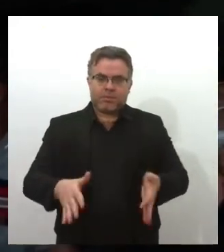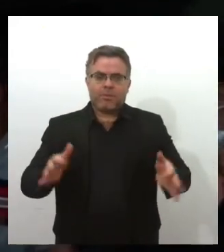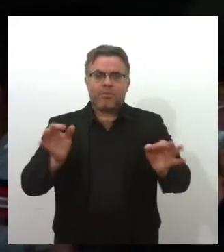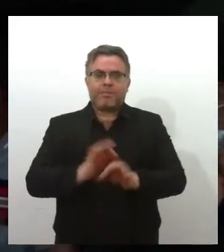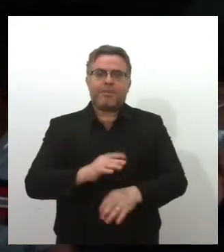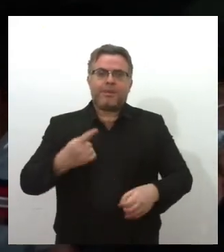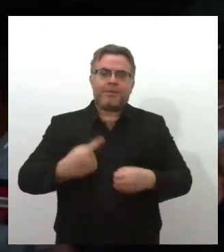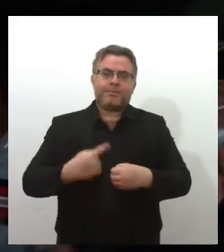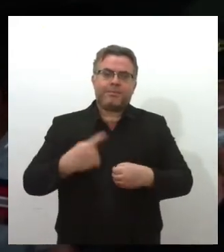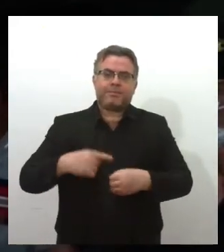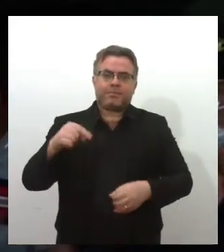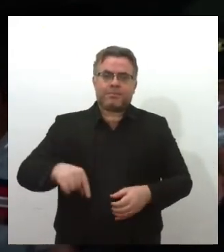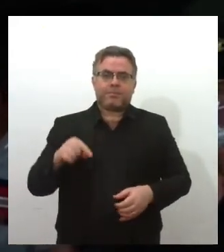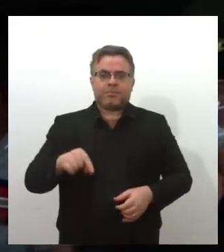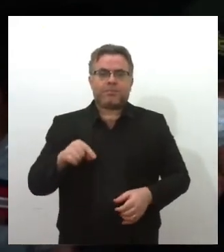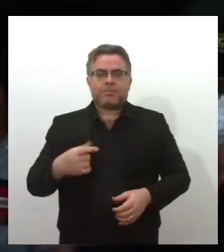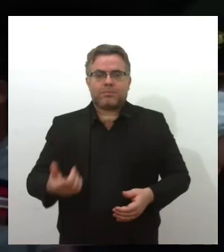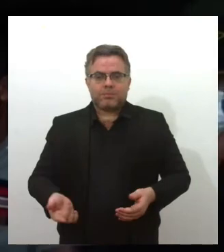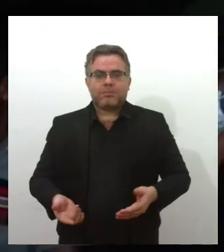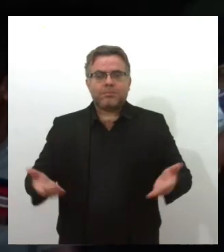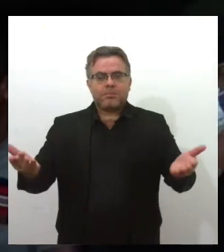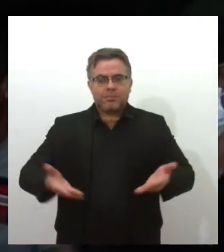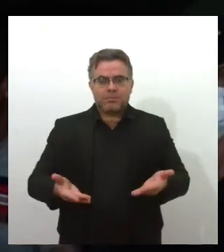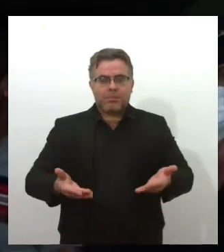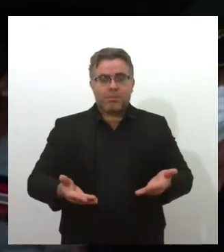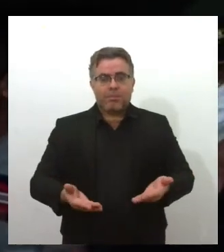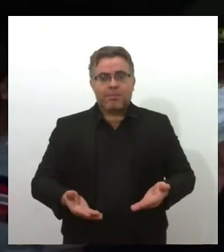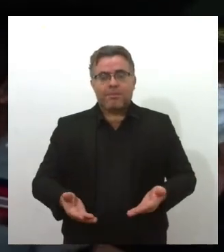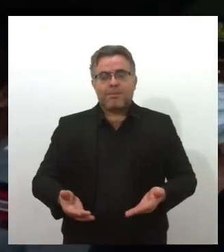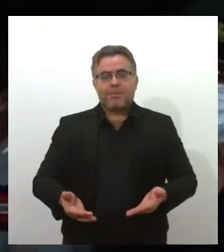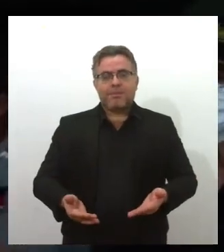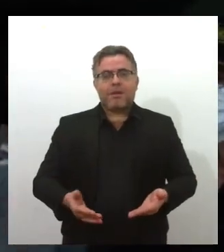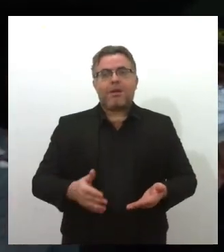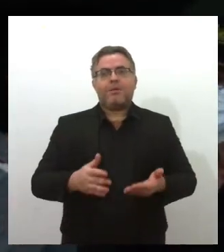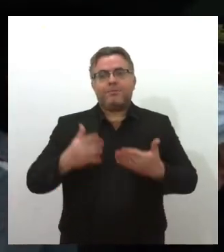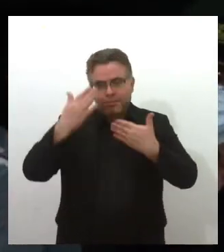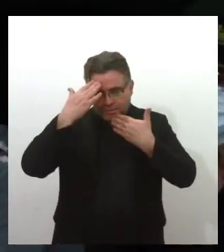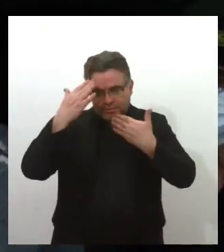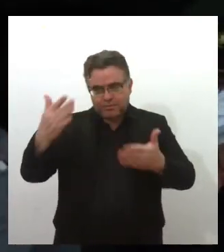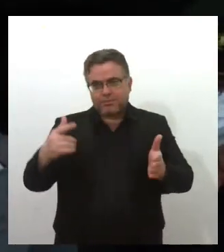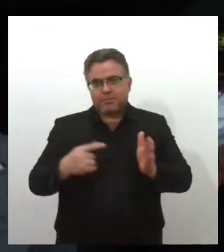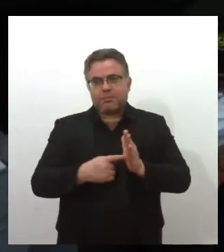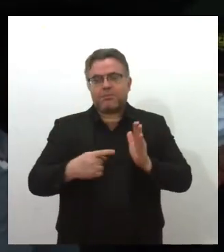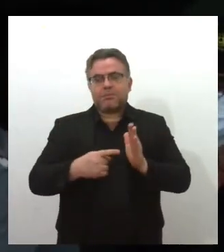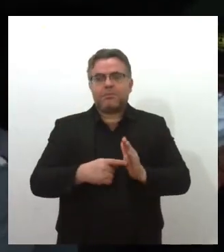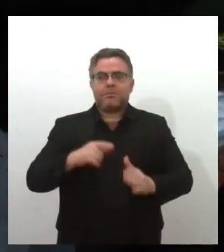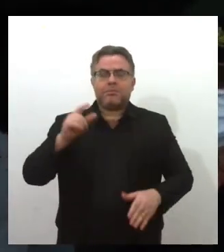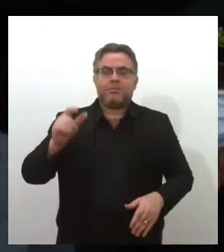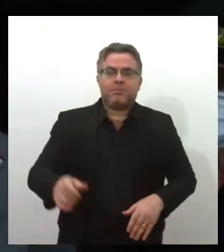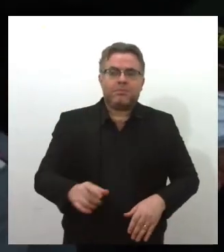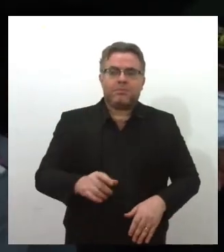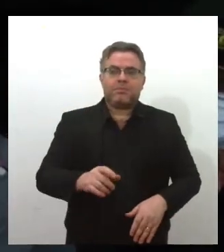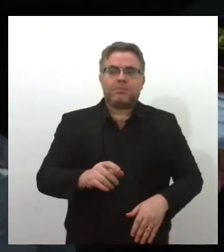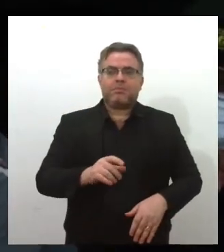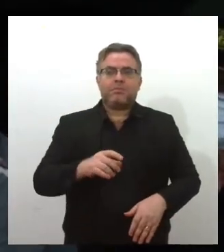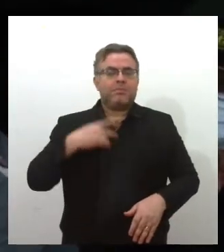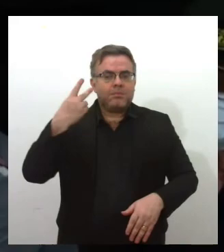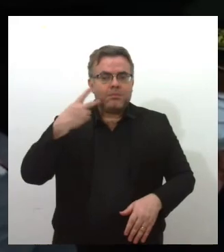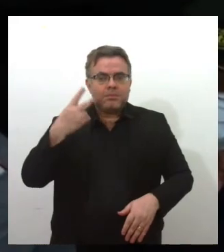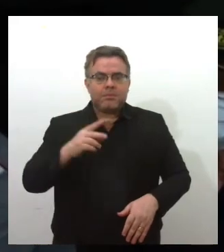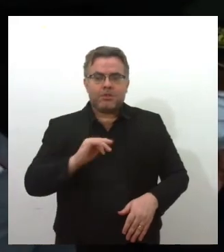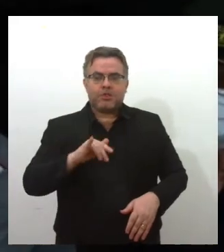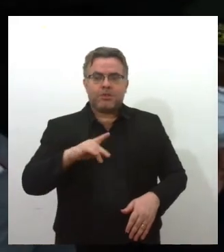comunidade e que agora, graças à nossa indicação do vereador Giseldo com